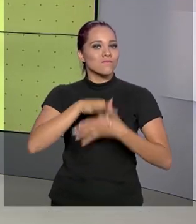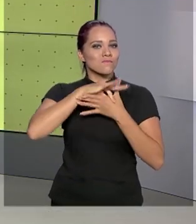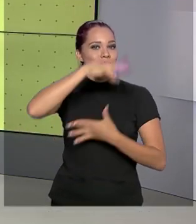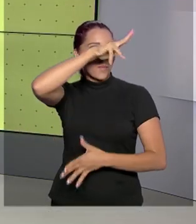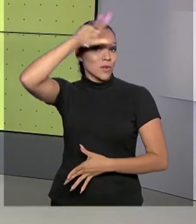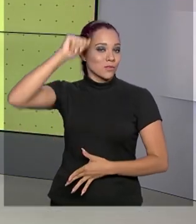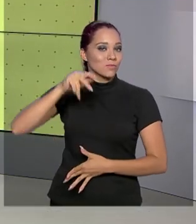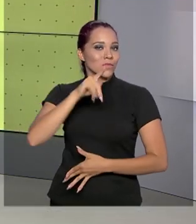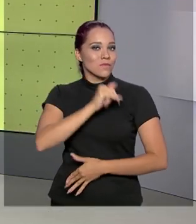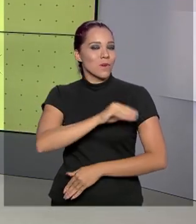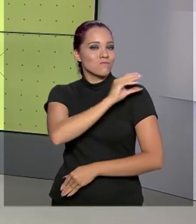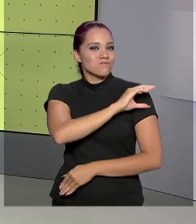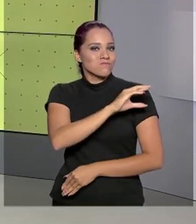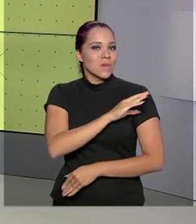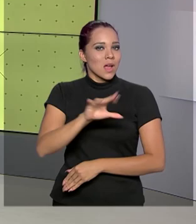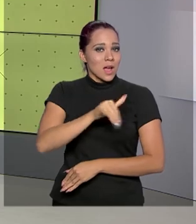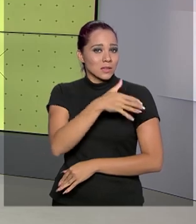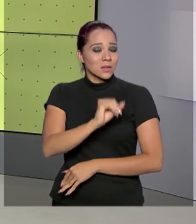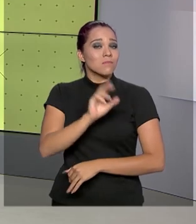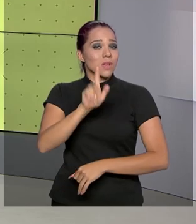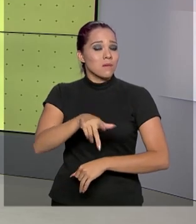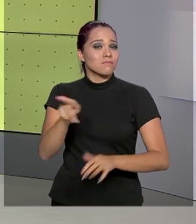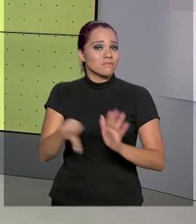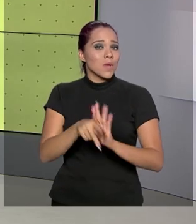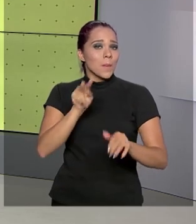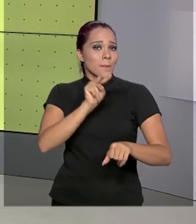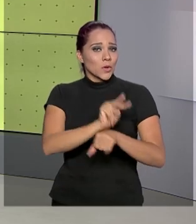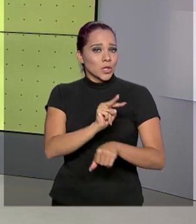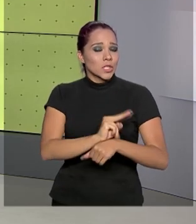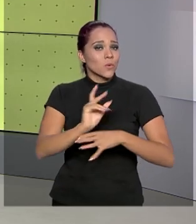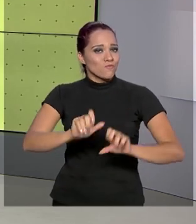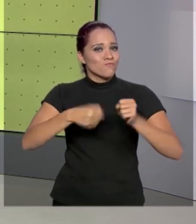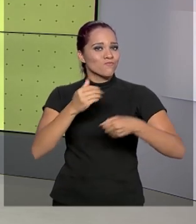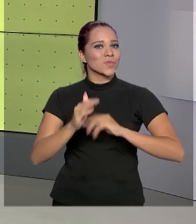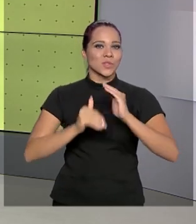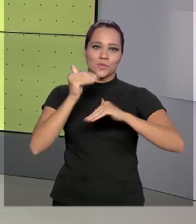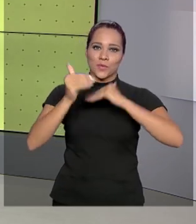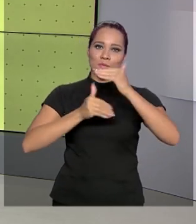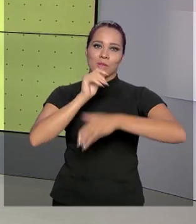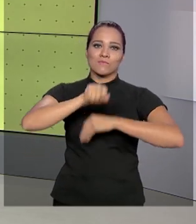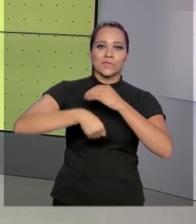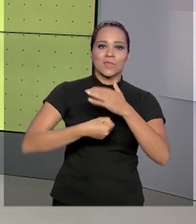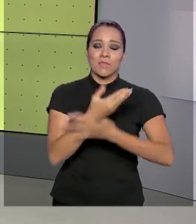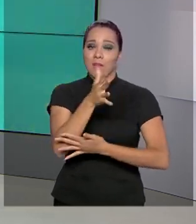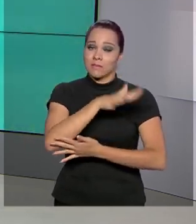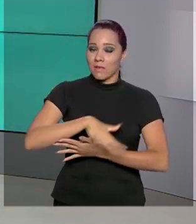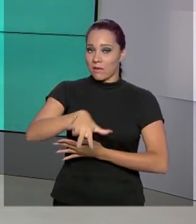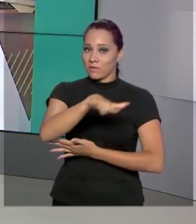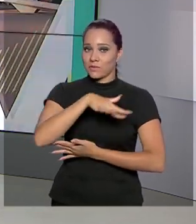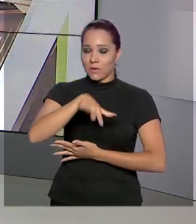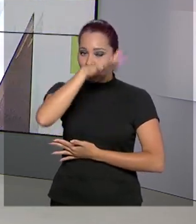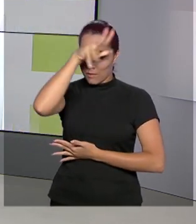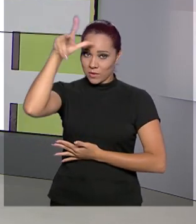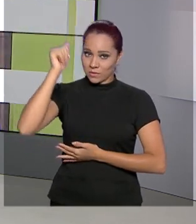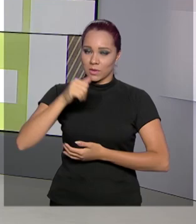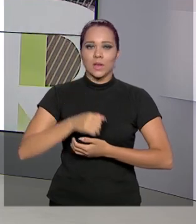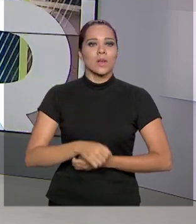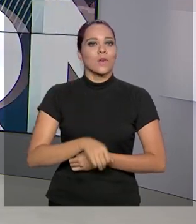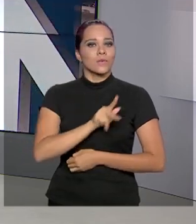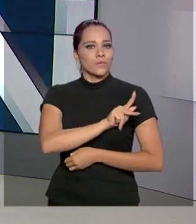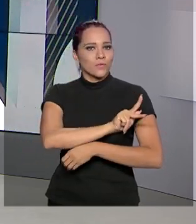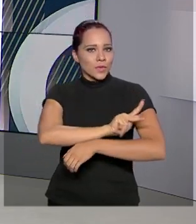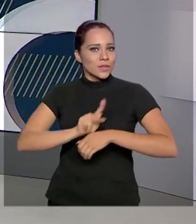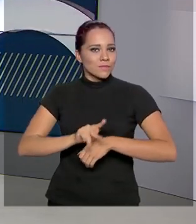que vai coordenar ações voltadas à proteção, defesa e desenvolvimento sustentável na região. O vice-presidente Hamilton